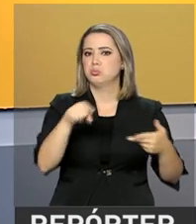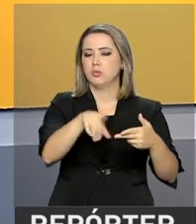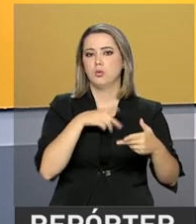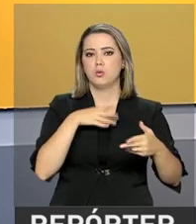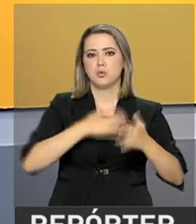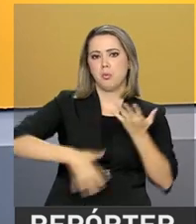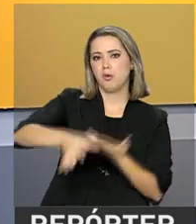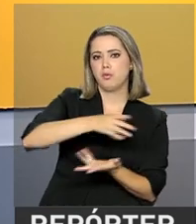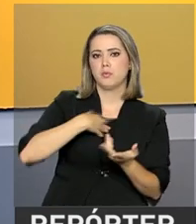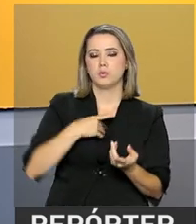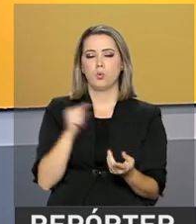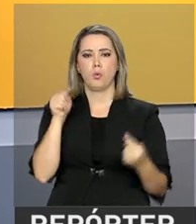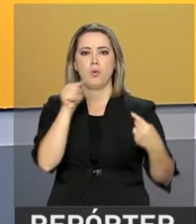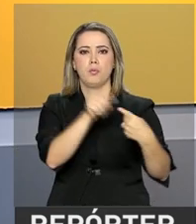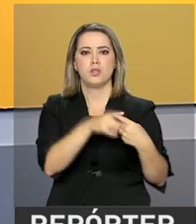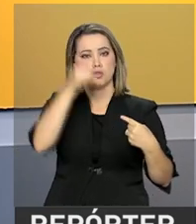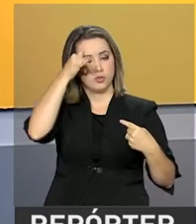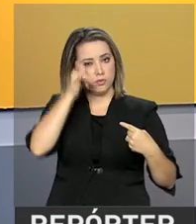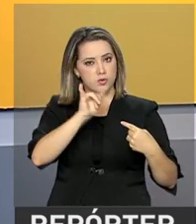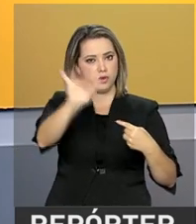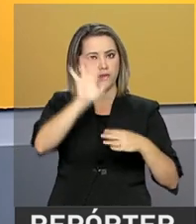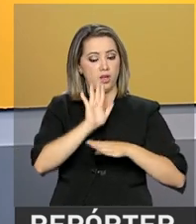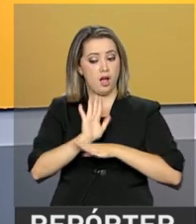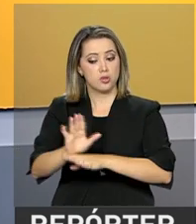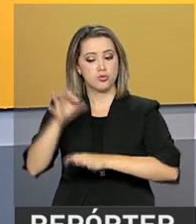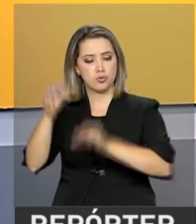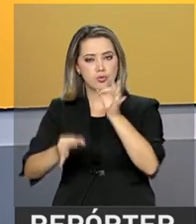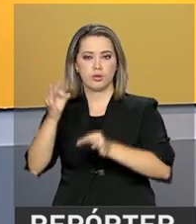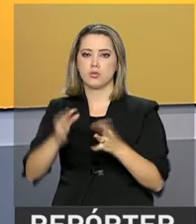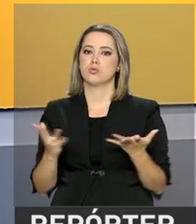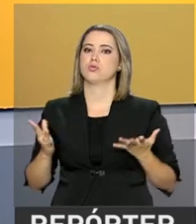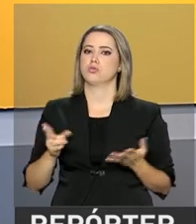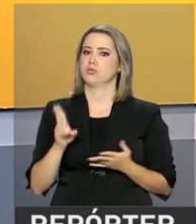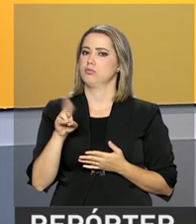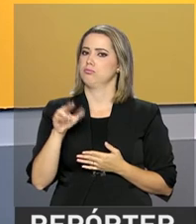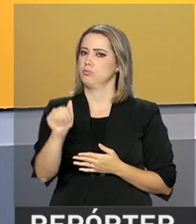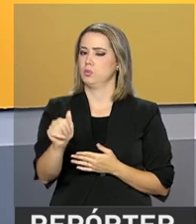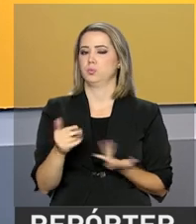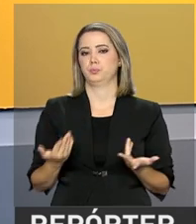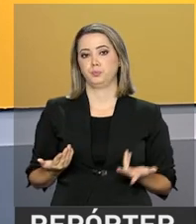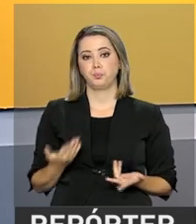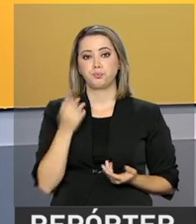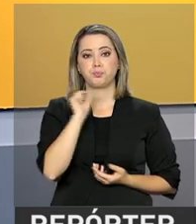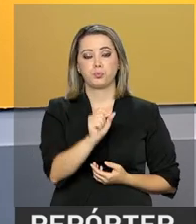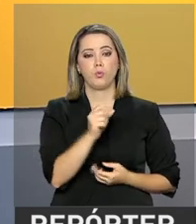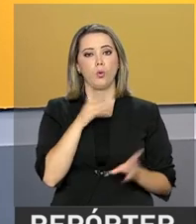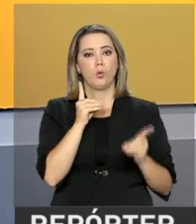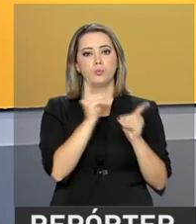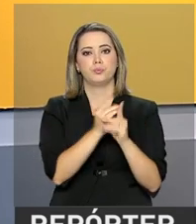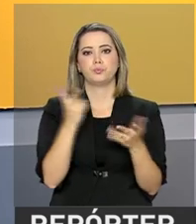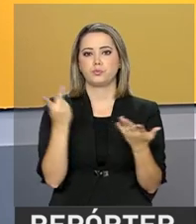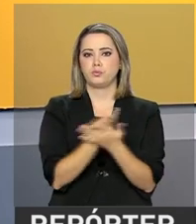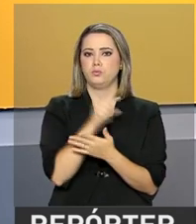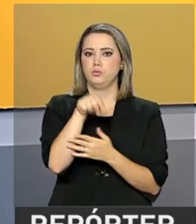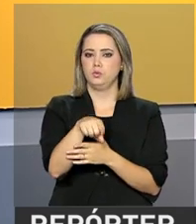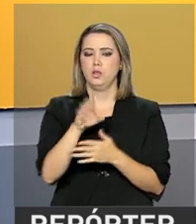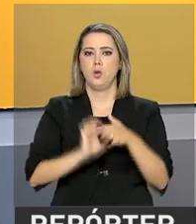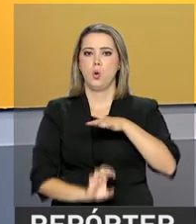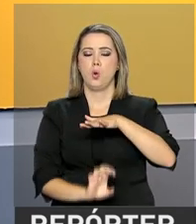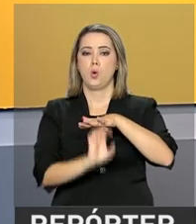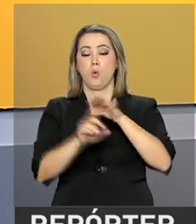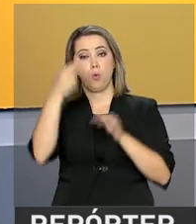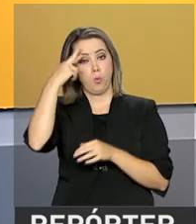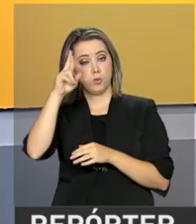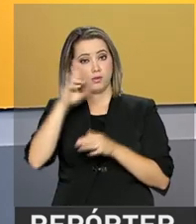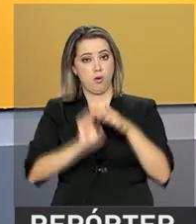evitar delação ou colaboração com a justiça pelo ex-parlamentar. O encontro com o empresário